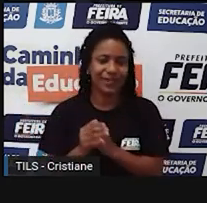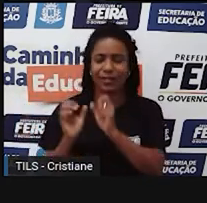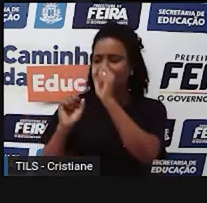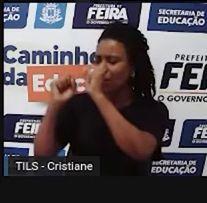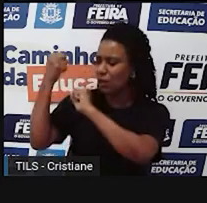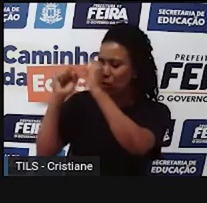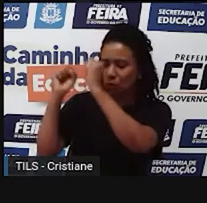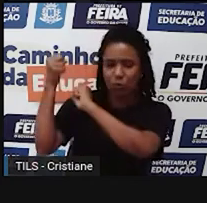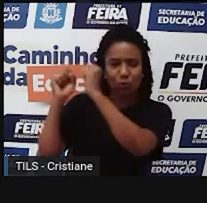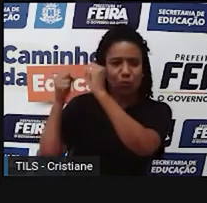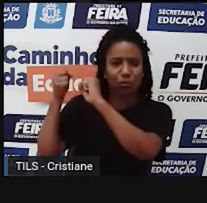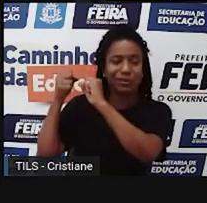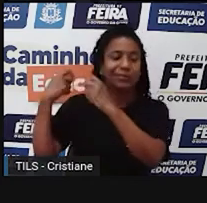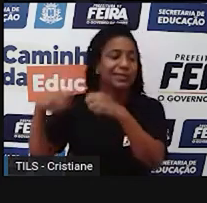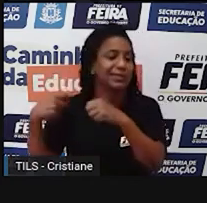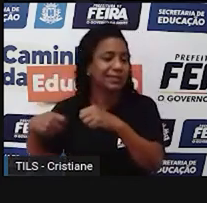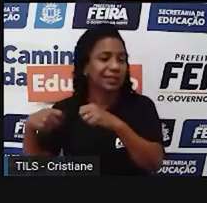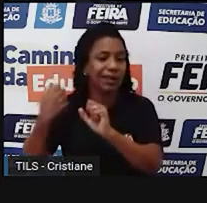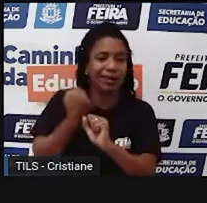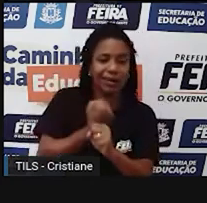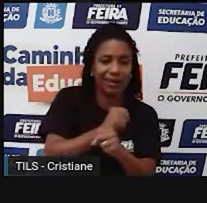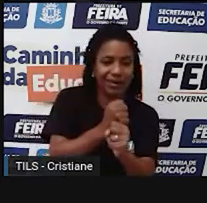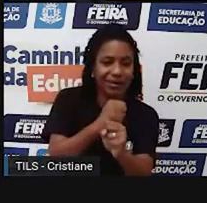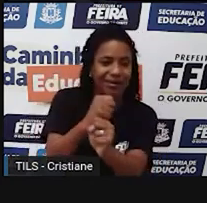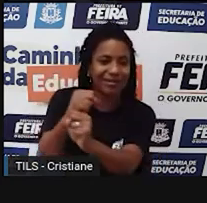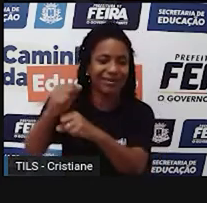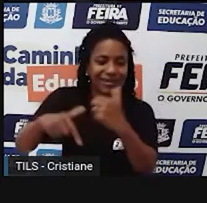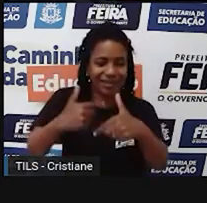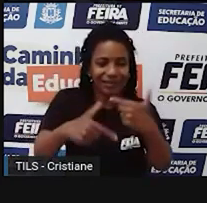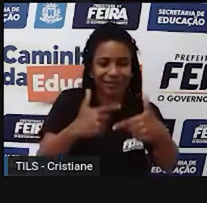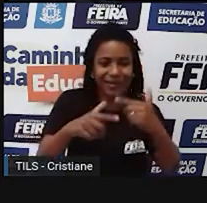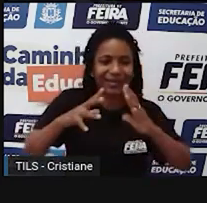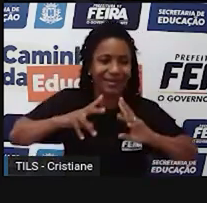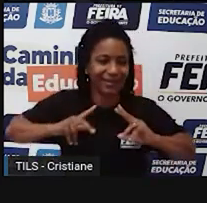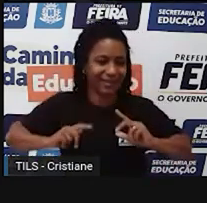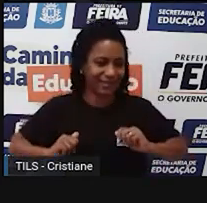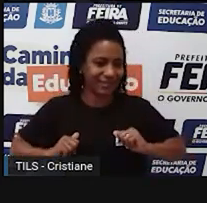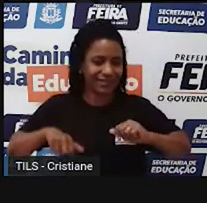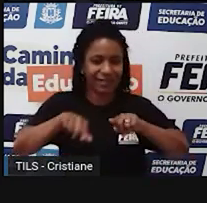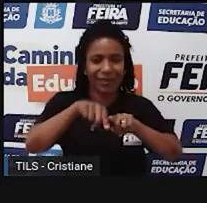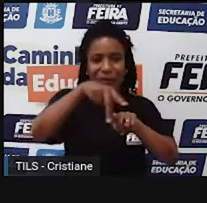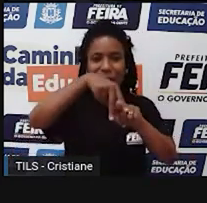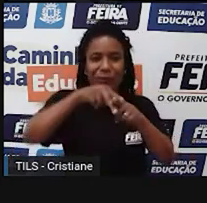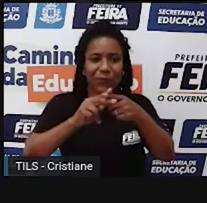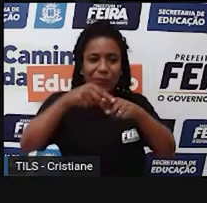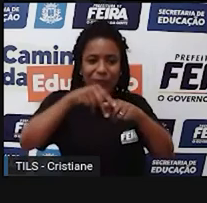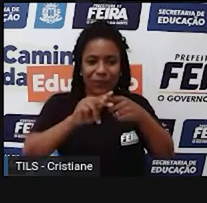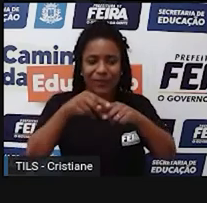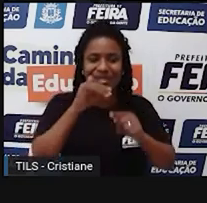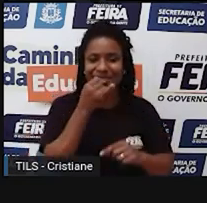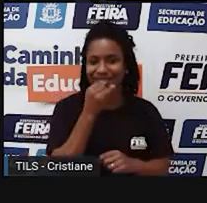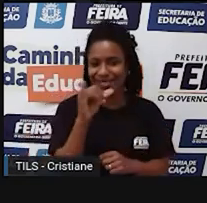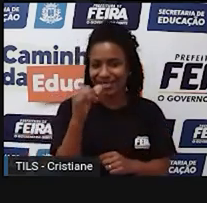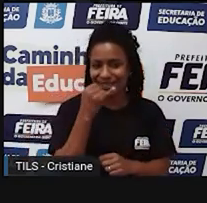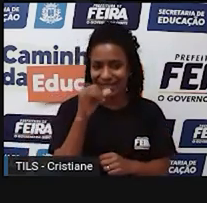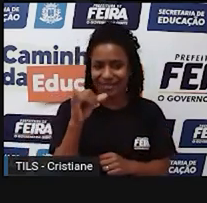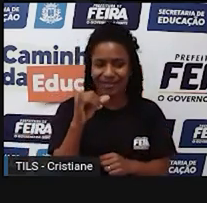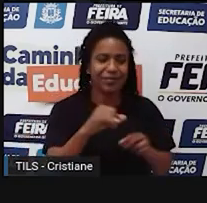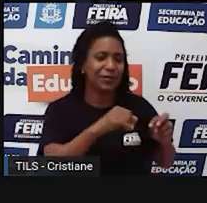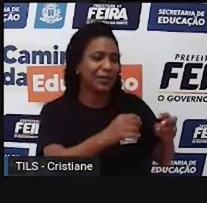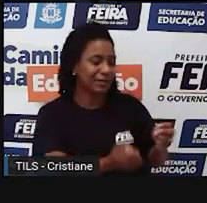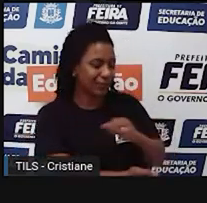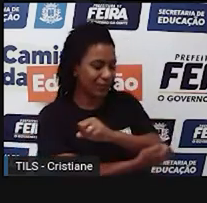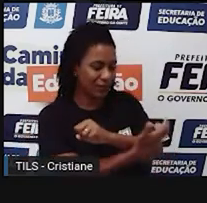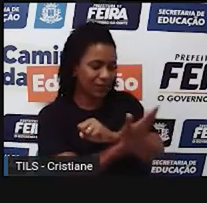o serviço de instalação elétrica, de instalação dos aparelhos, o que for lá. Não tem como você ter a agricultura